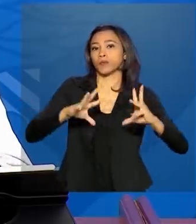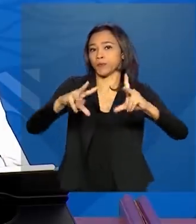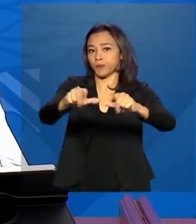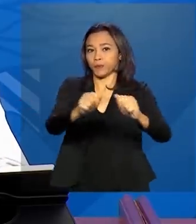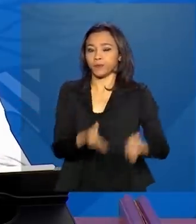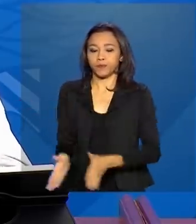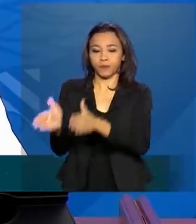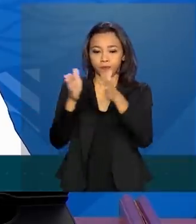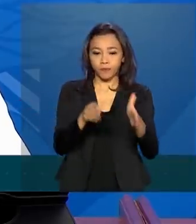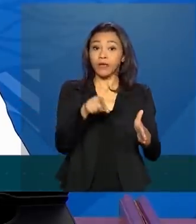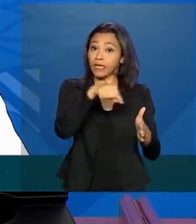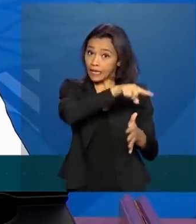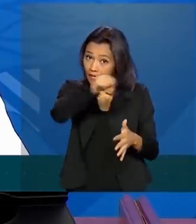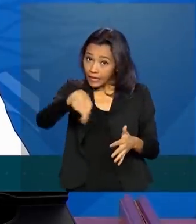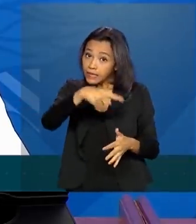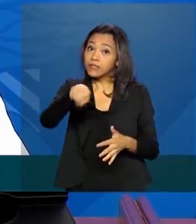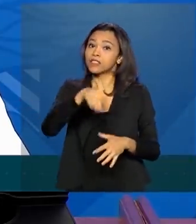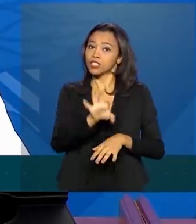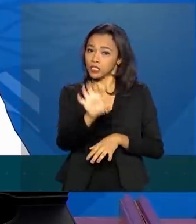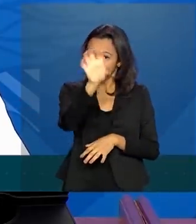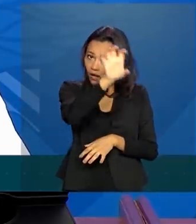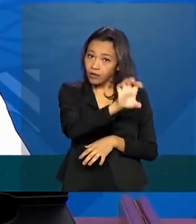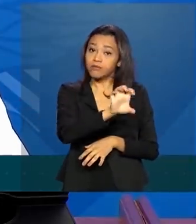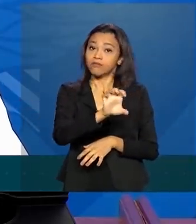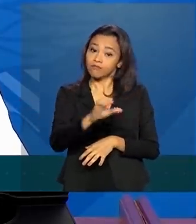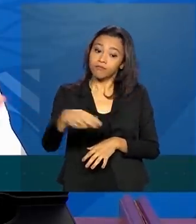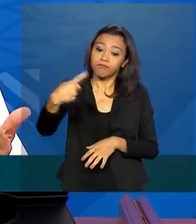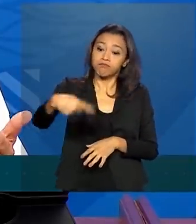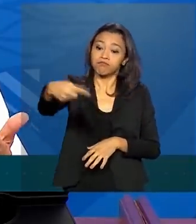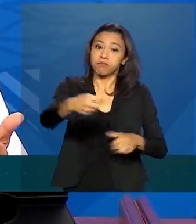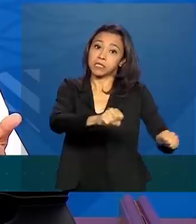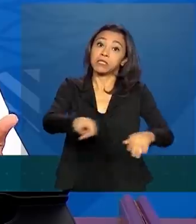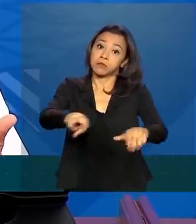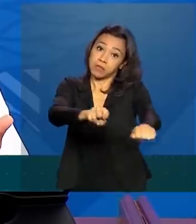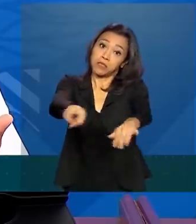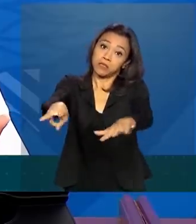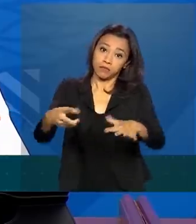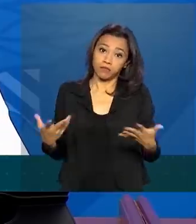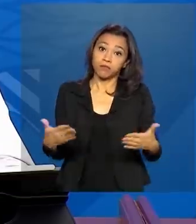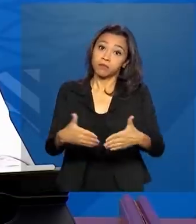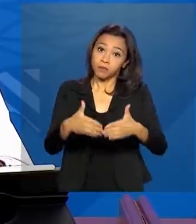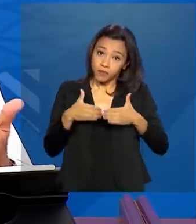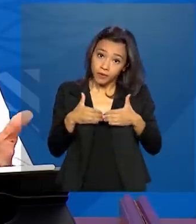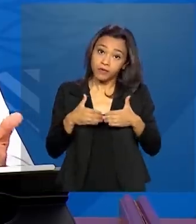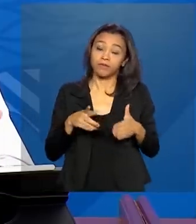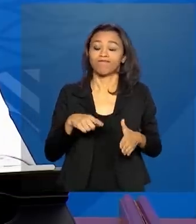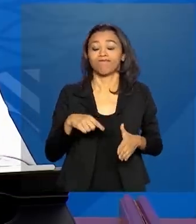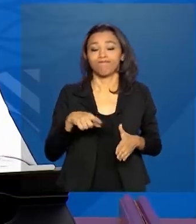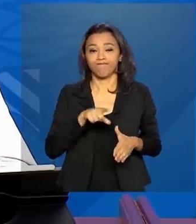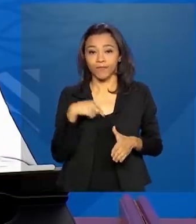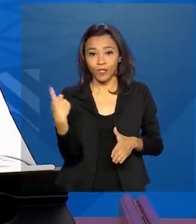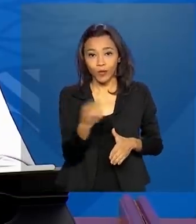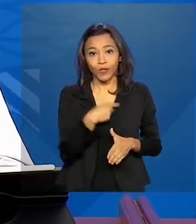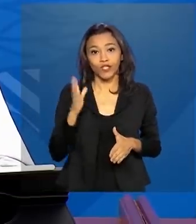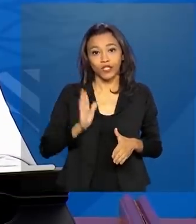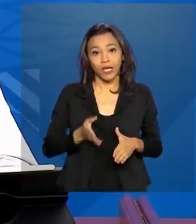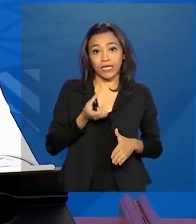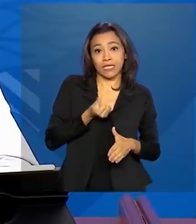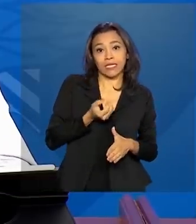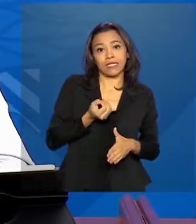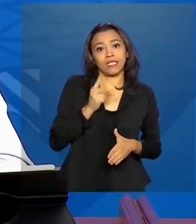cinco estados, deve ocorrer nas próximas semanas, e para isso a gente está, já há 60 dias,